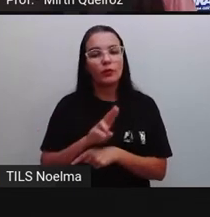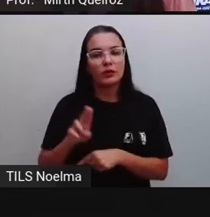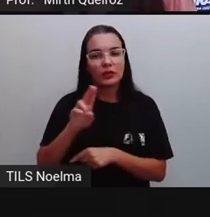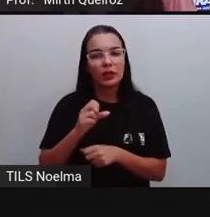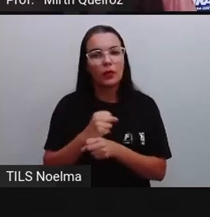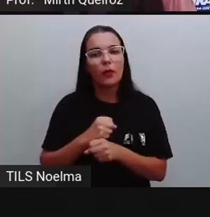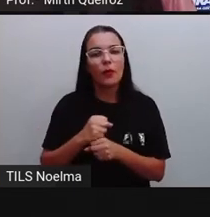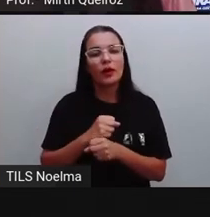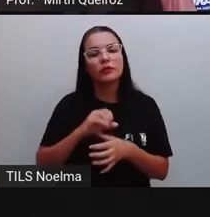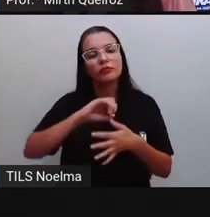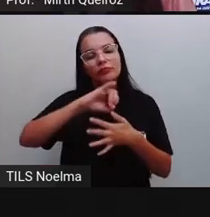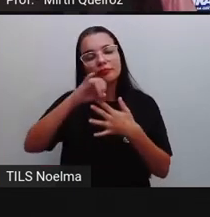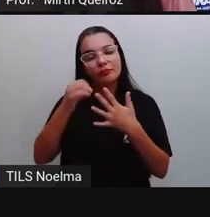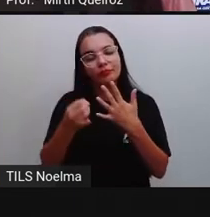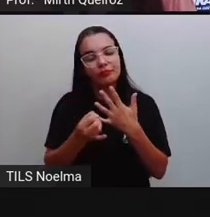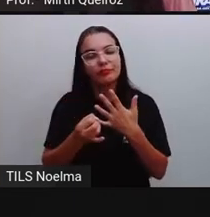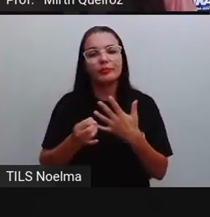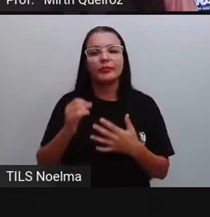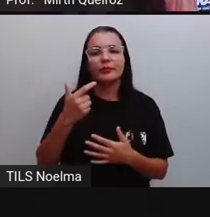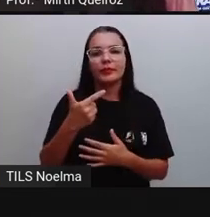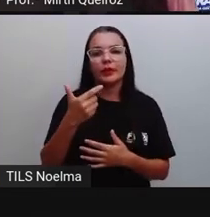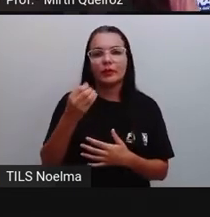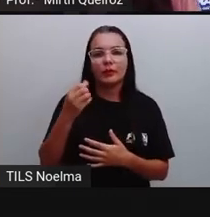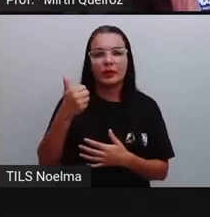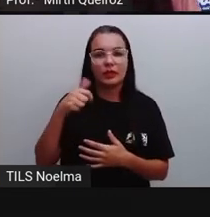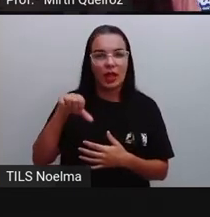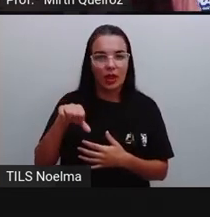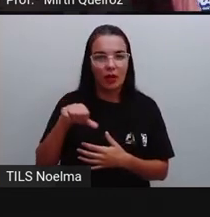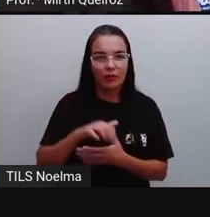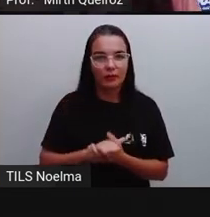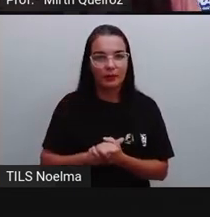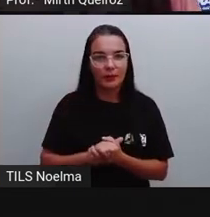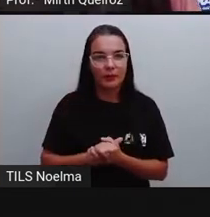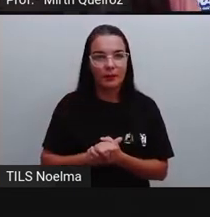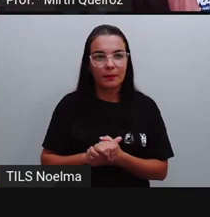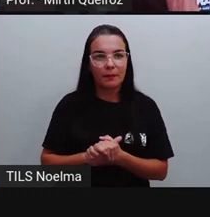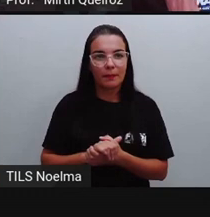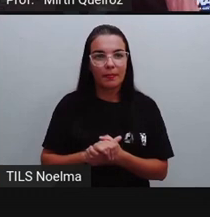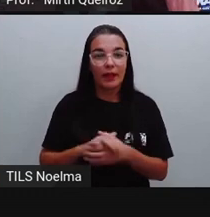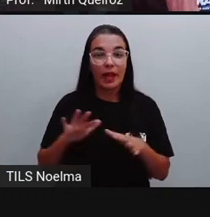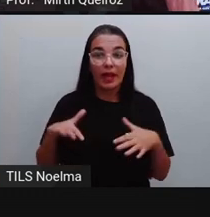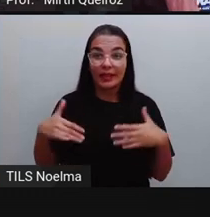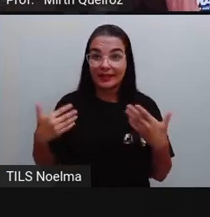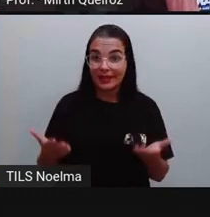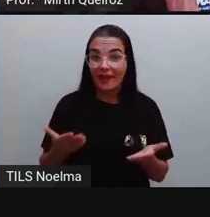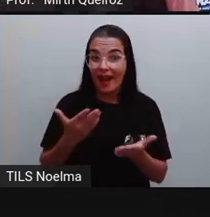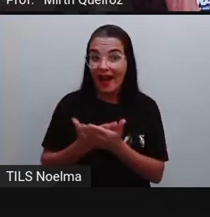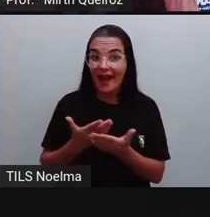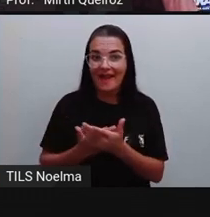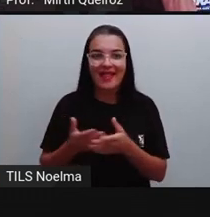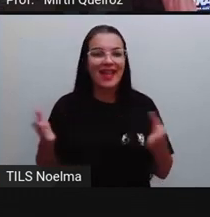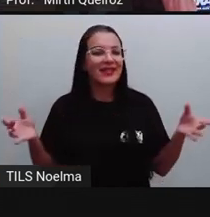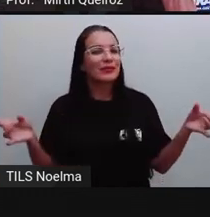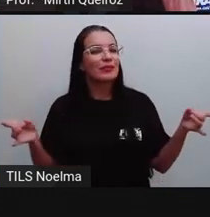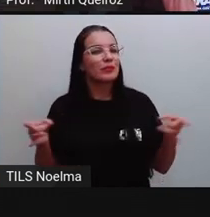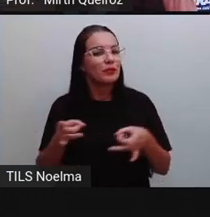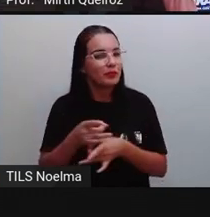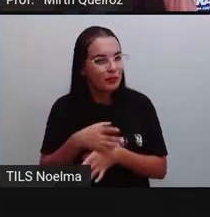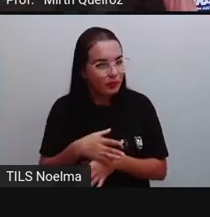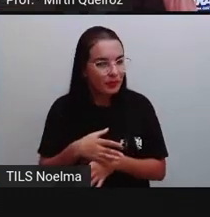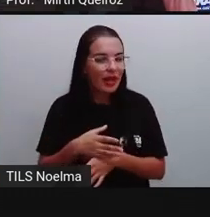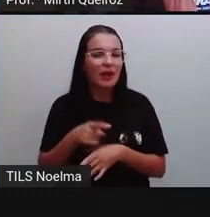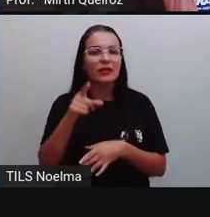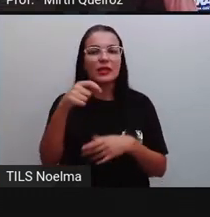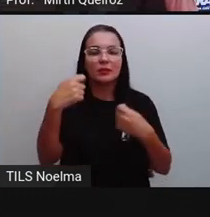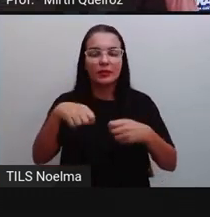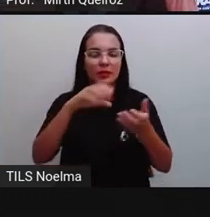as redes sociais. Bom, gente, a nossa aula, ela vai ficando por aqui. Vocês vão pegar o